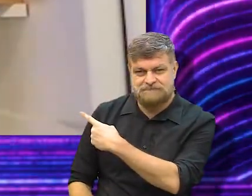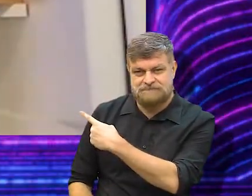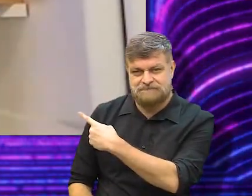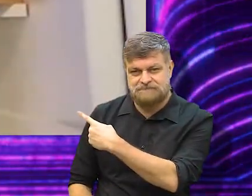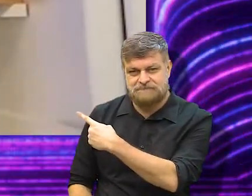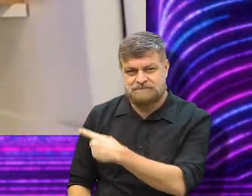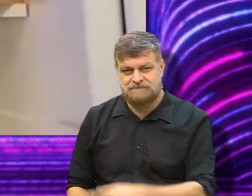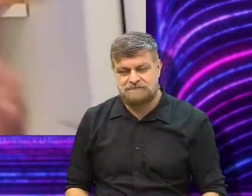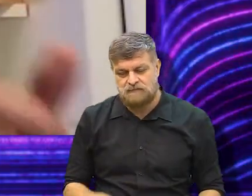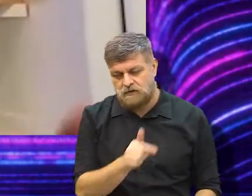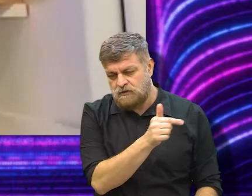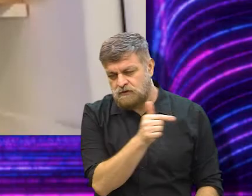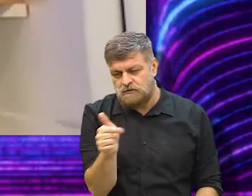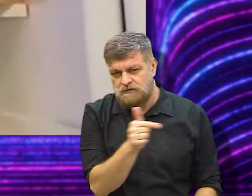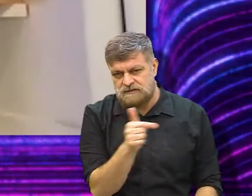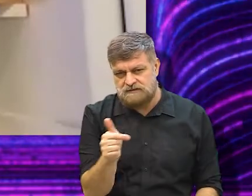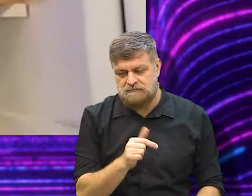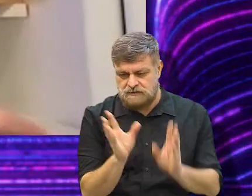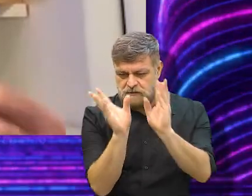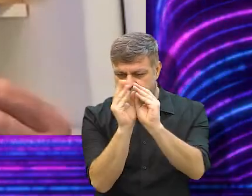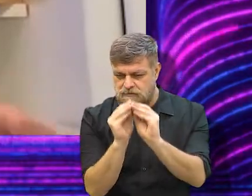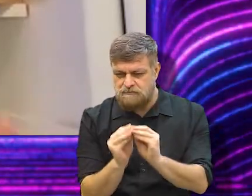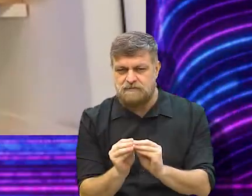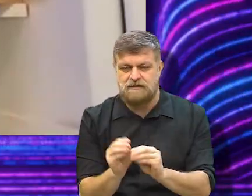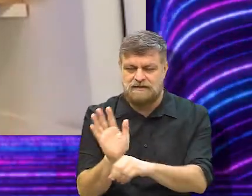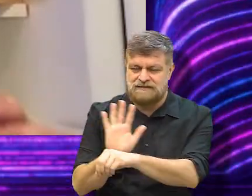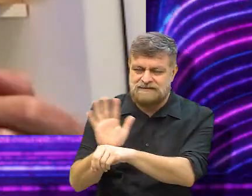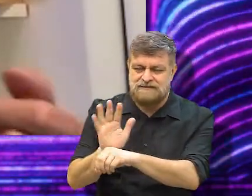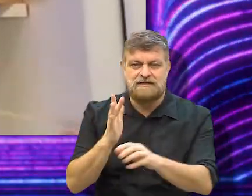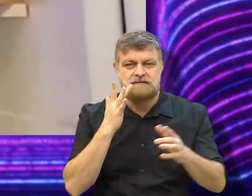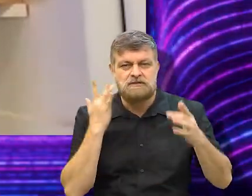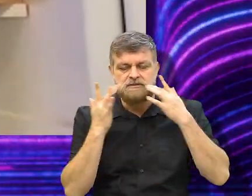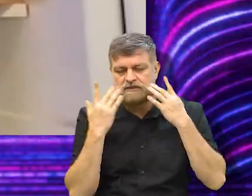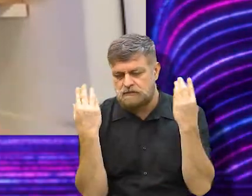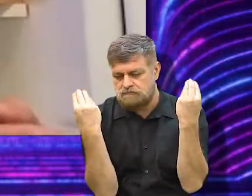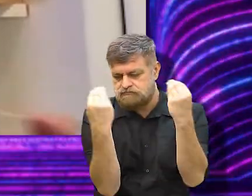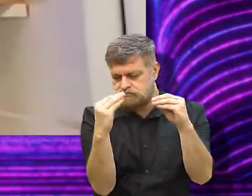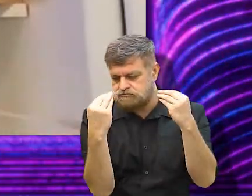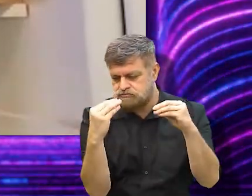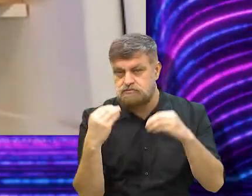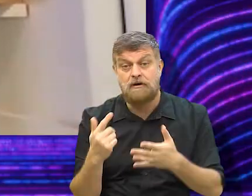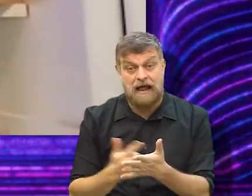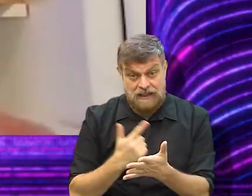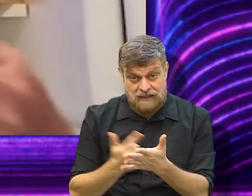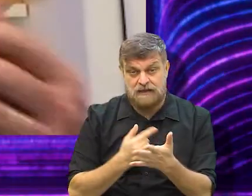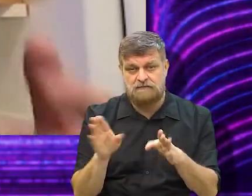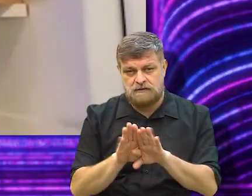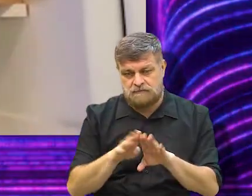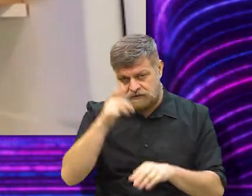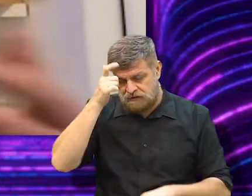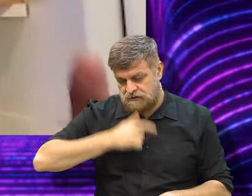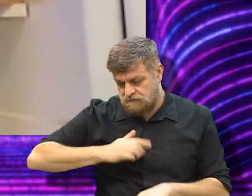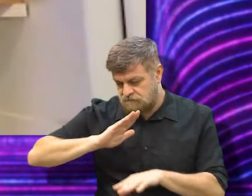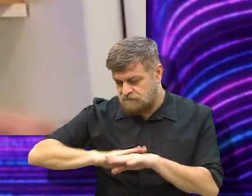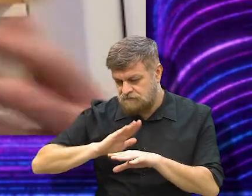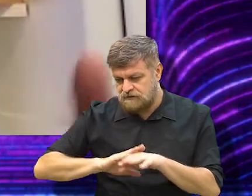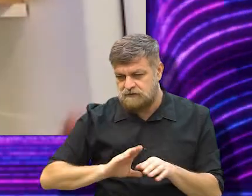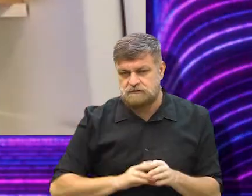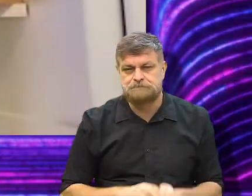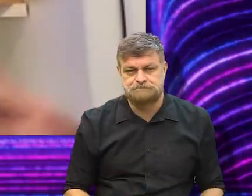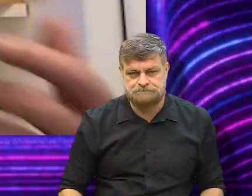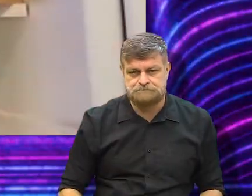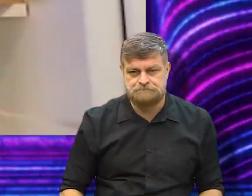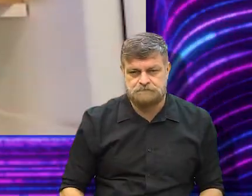arroba robertogerim. Toda semana eu publico resenhas de cinema, teatro, livros, enfim, eu sempre faço alguns